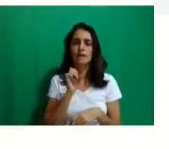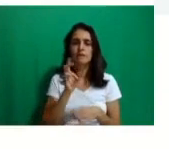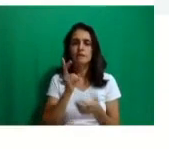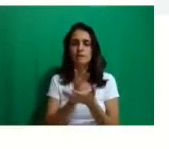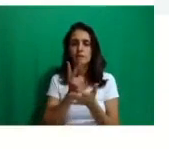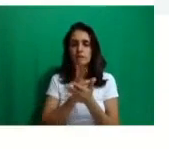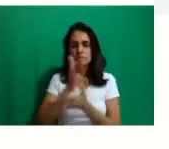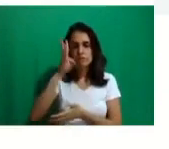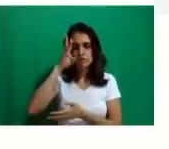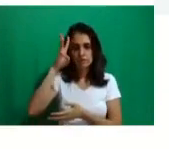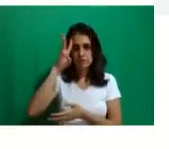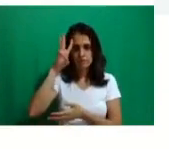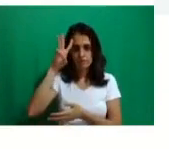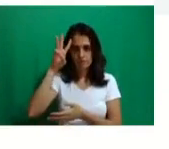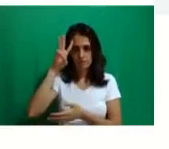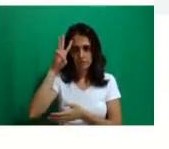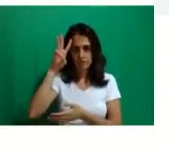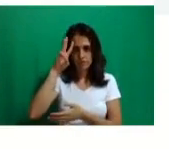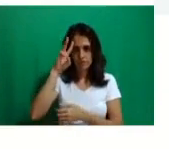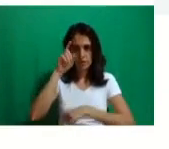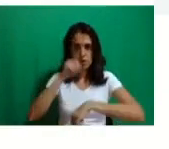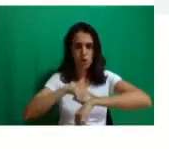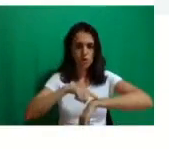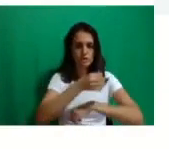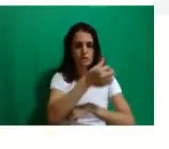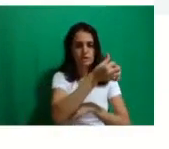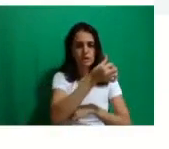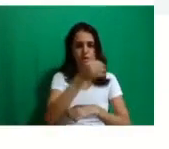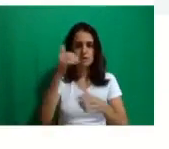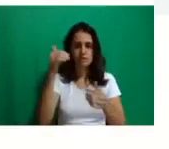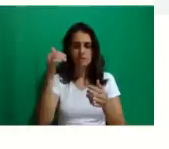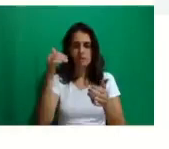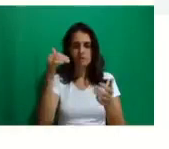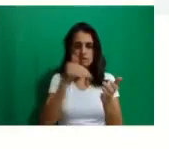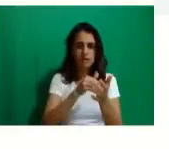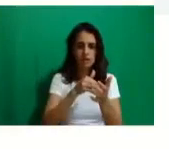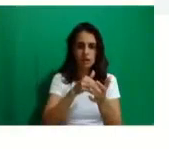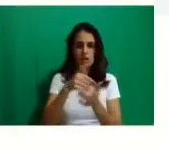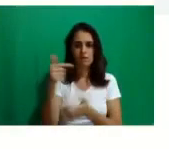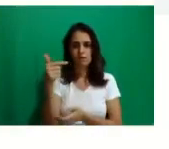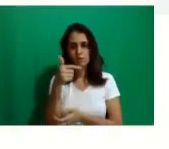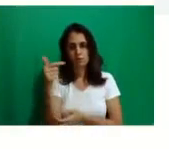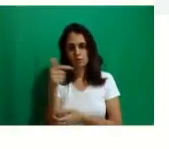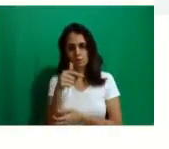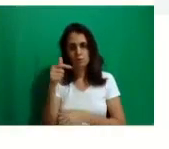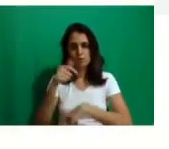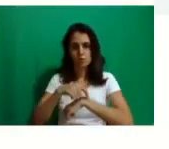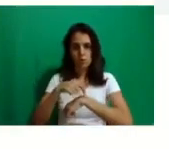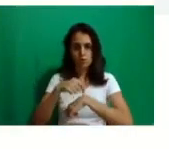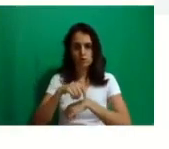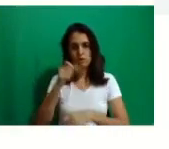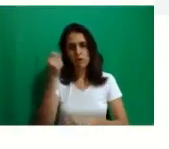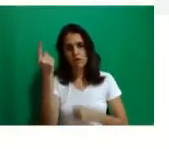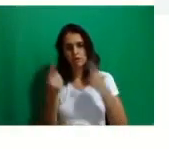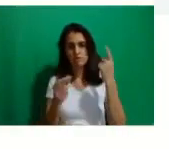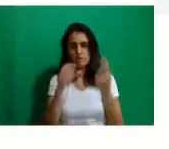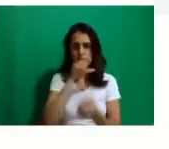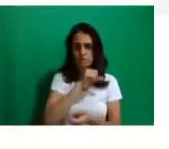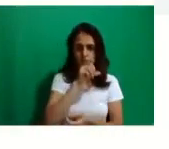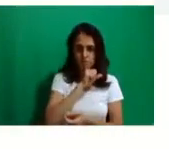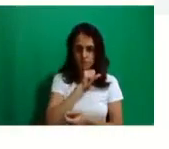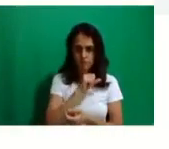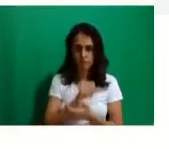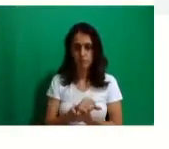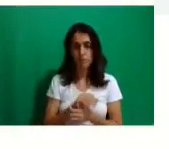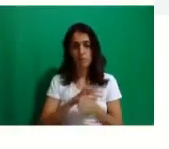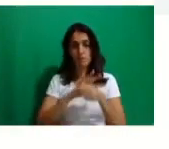né? De 18 às 22 horas e esporadicamente aos sábados, tá bom? Enquanto durar a situação de pandemia, nossas aulas vão